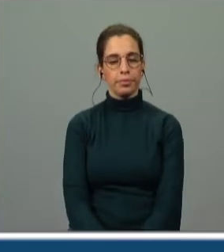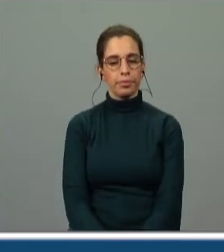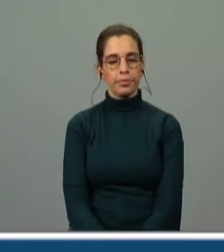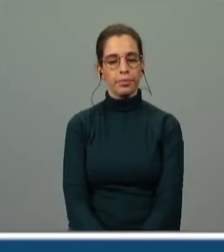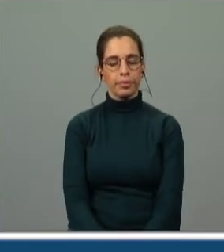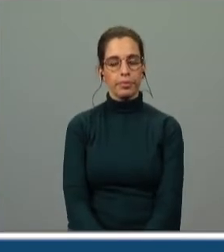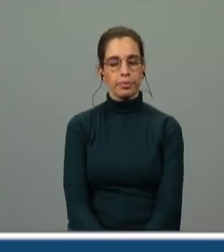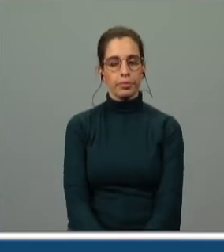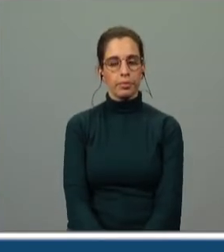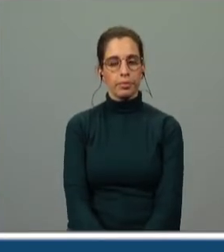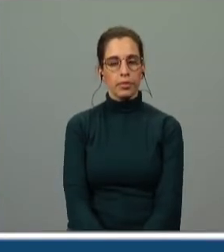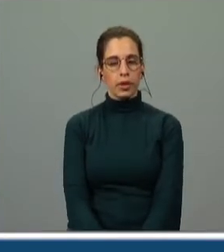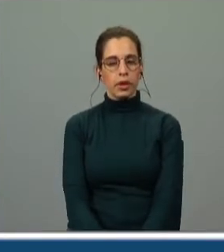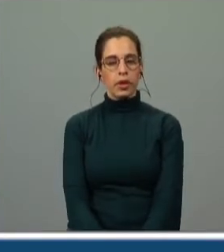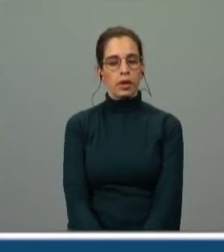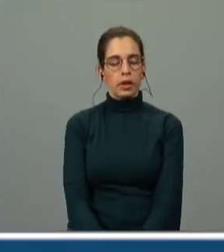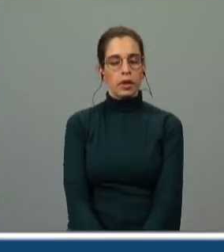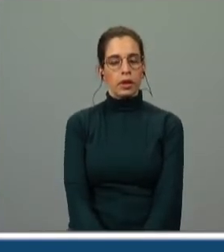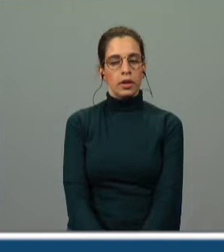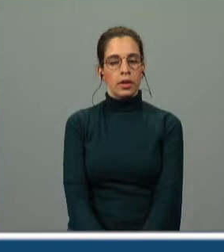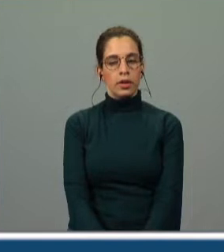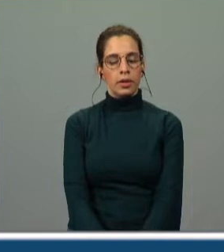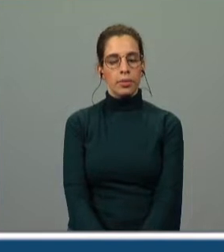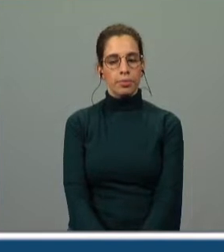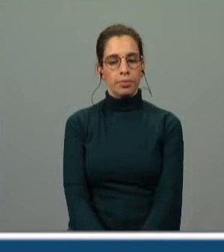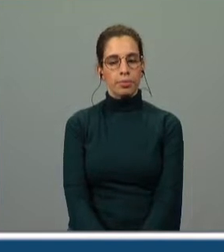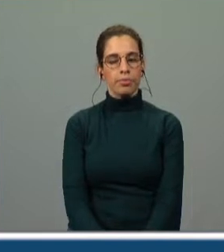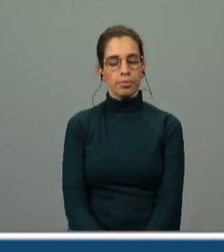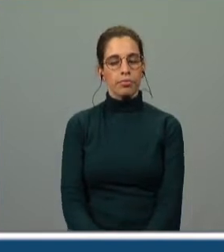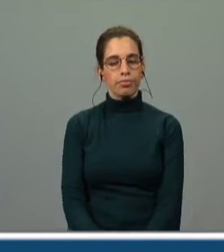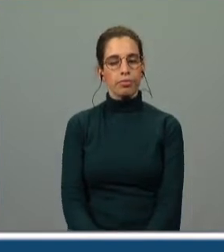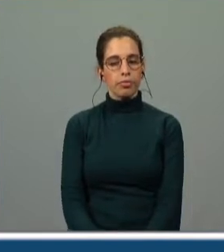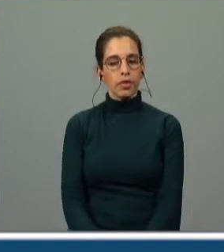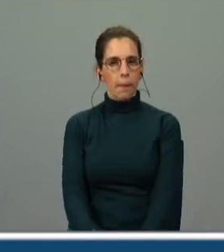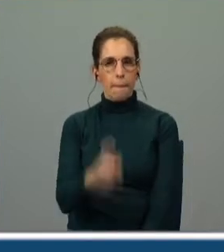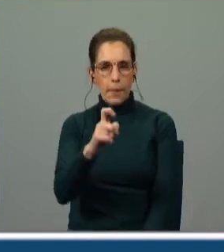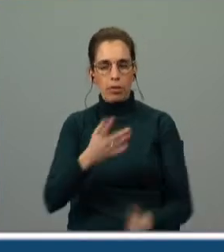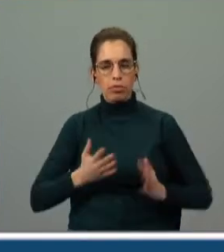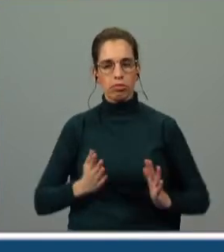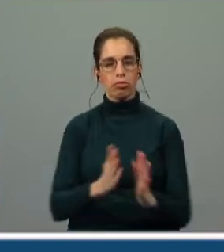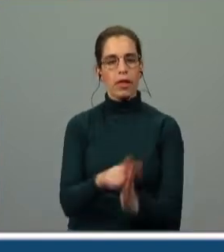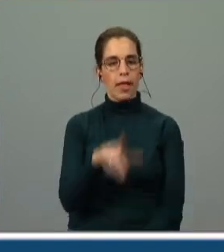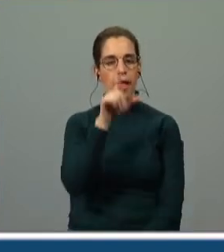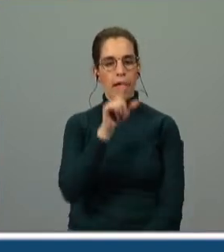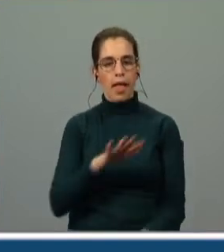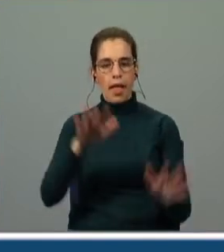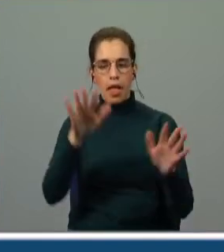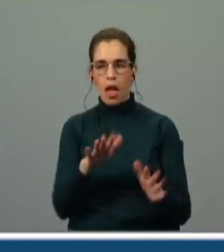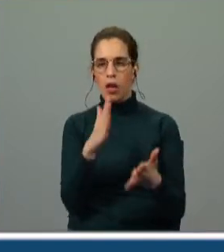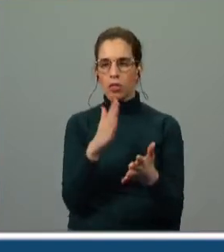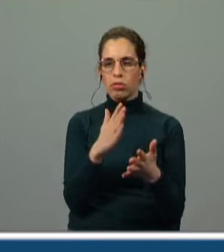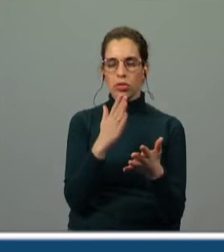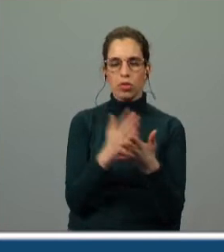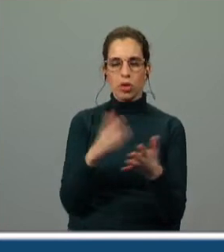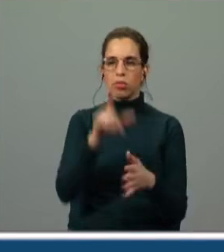Sejá, nas brutas esferas cuja mente a natura fez cruel de nascimento e nas aves agrestes que somente nas